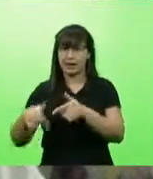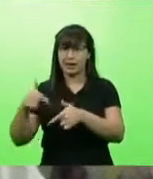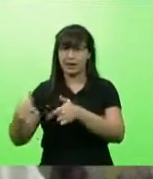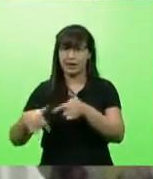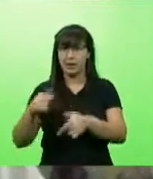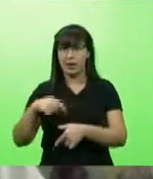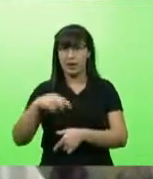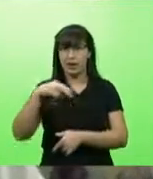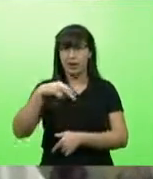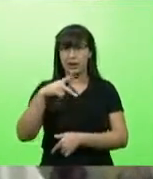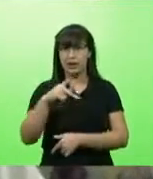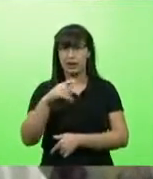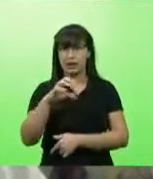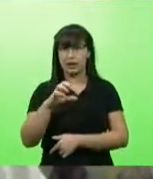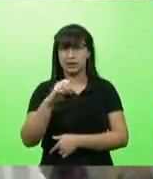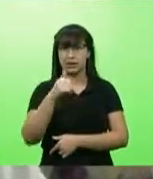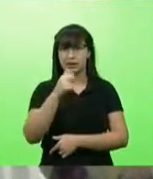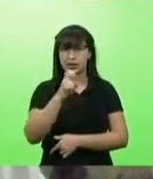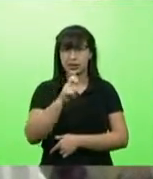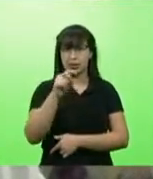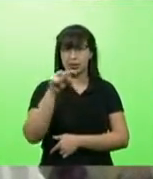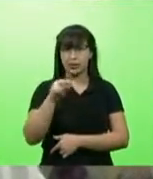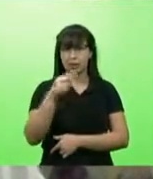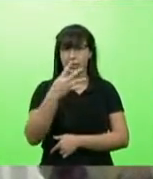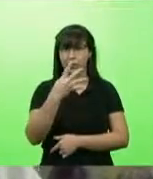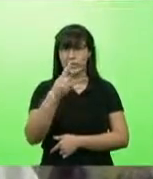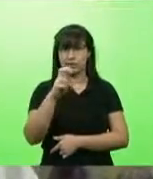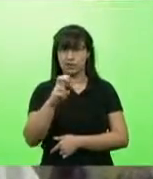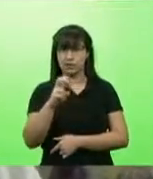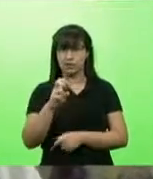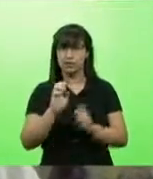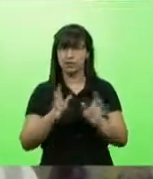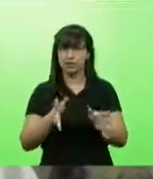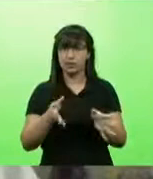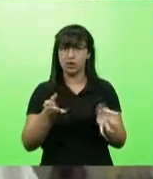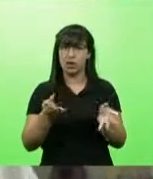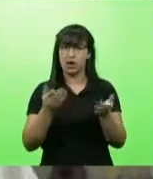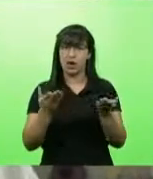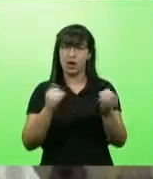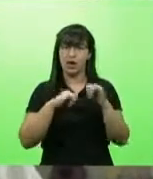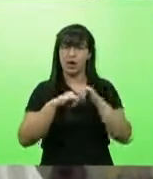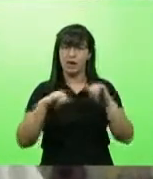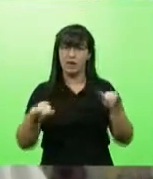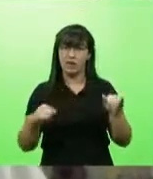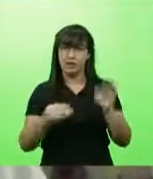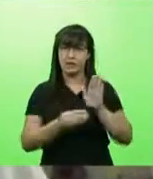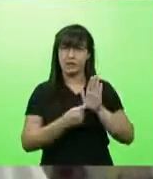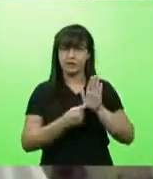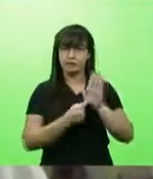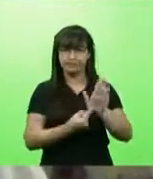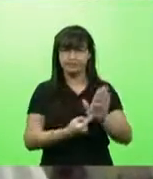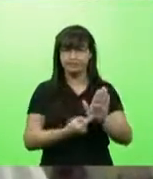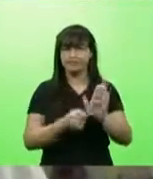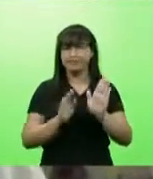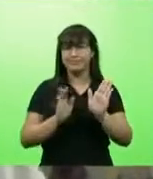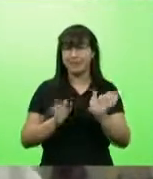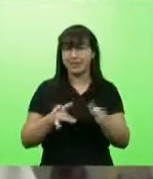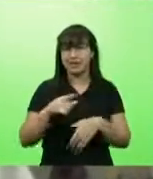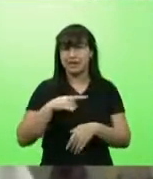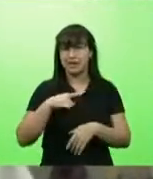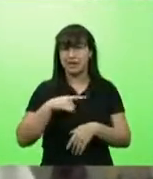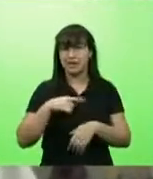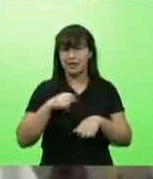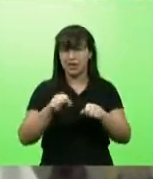INPC de 5.45. Quero apenas deixar essas informações, já que eu tenho uma audiência marcada nesse horário e eu não